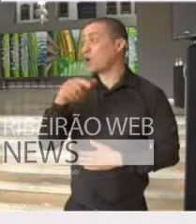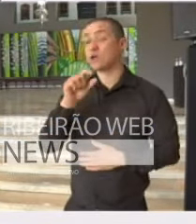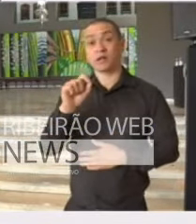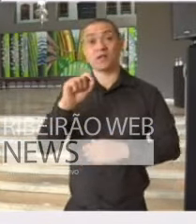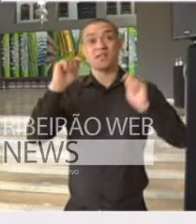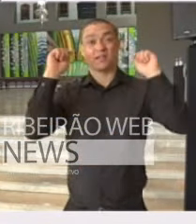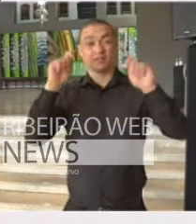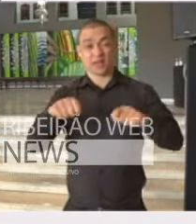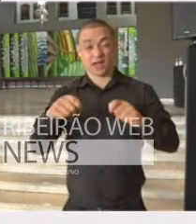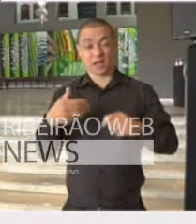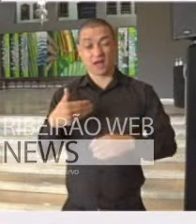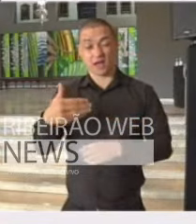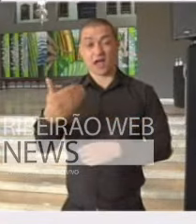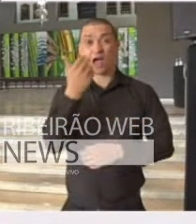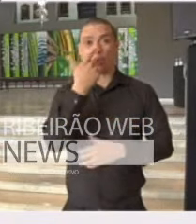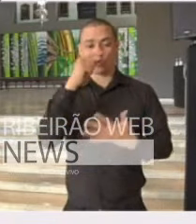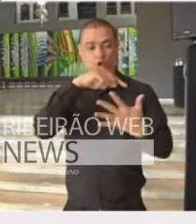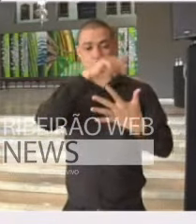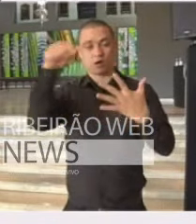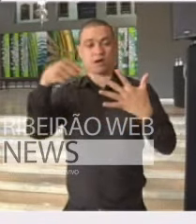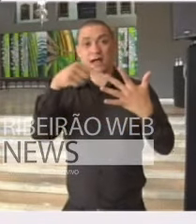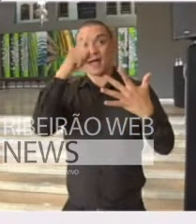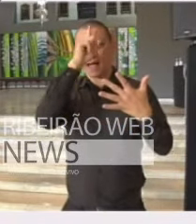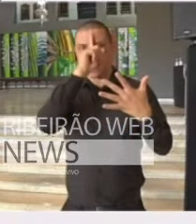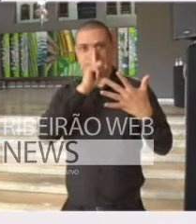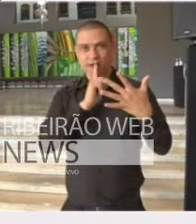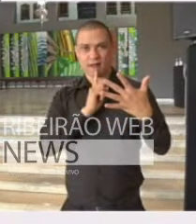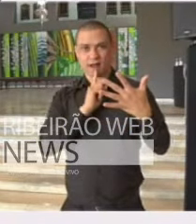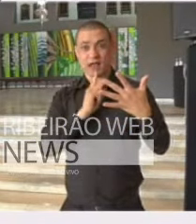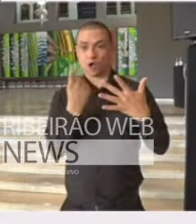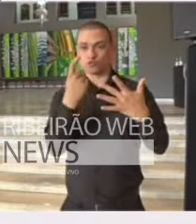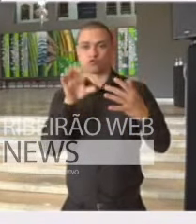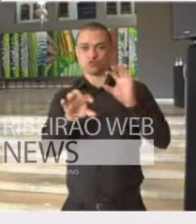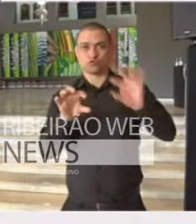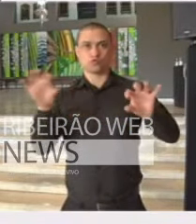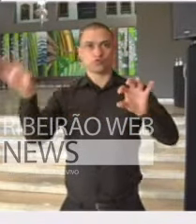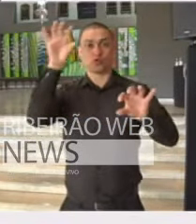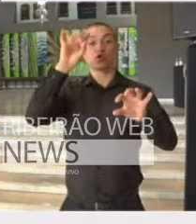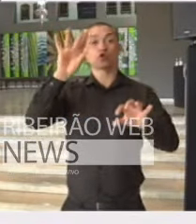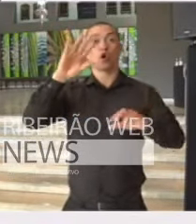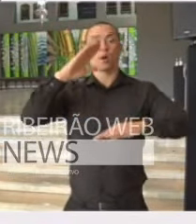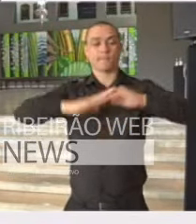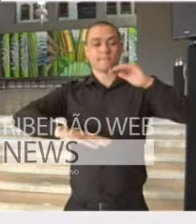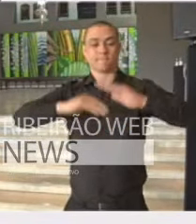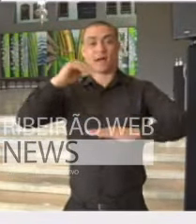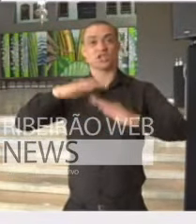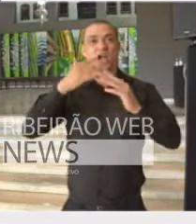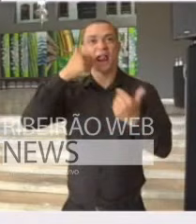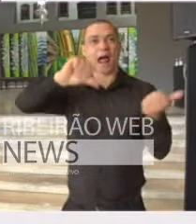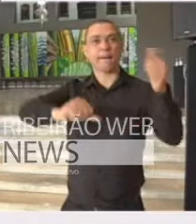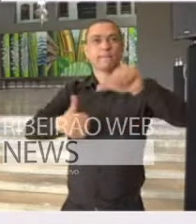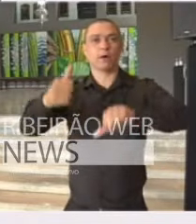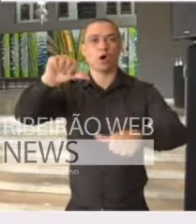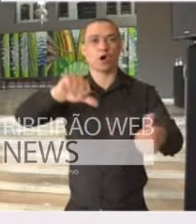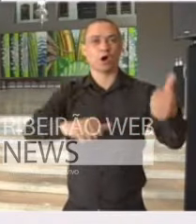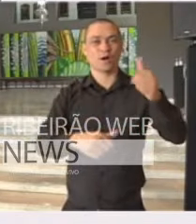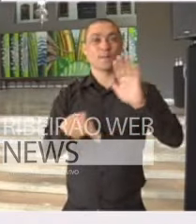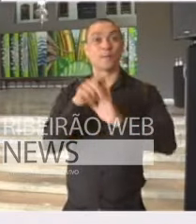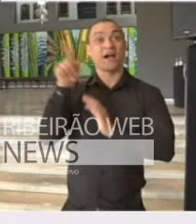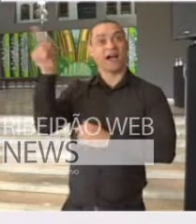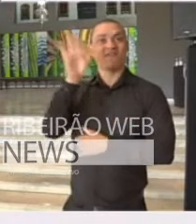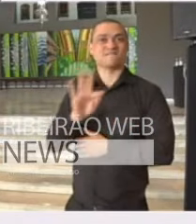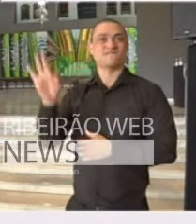possibilidade, chegando já na fase amarela, a única coisa regionalizada são as atividades práticas laboratoriais para as